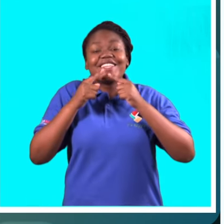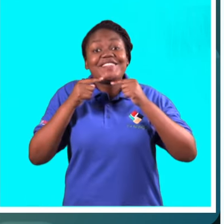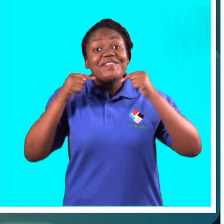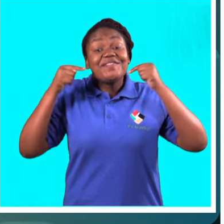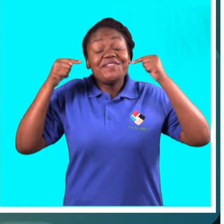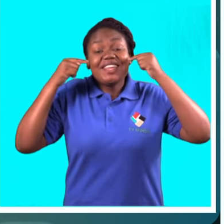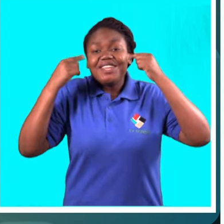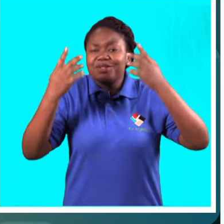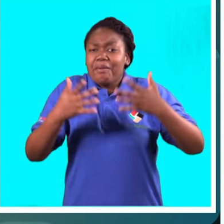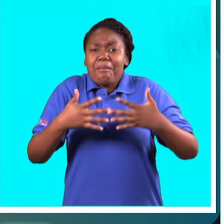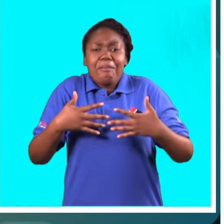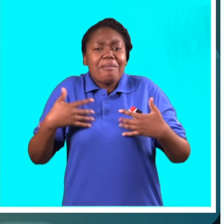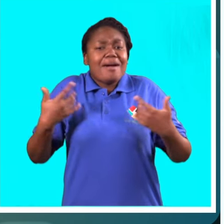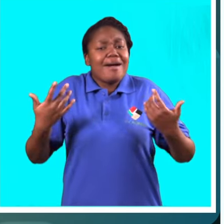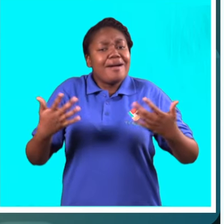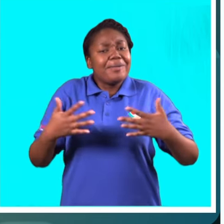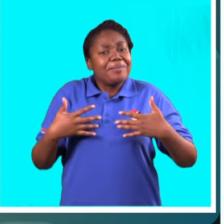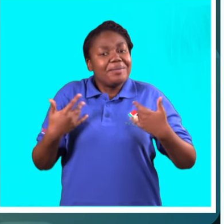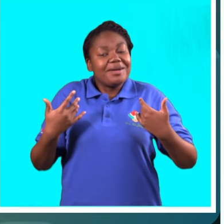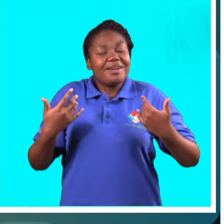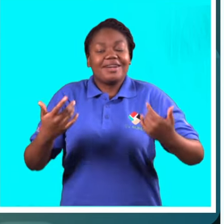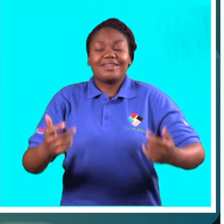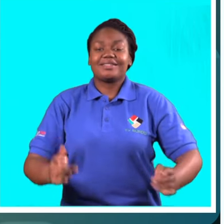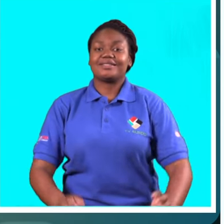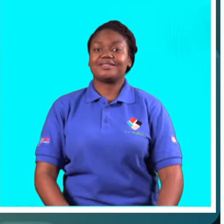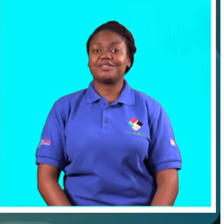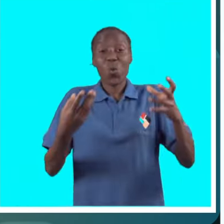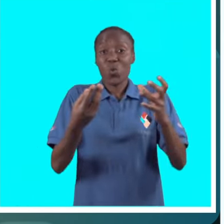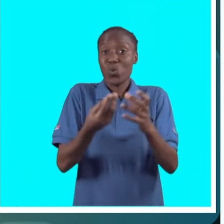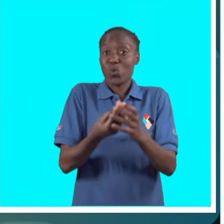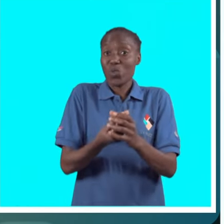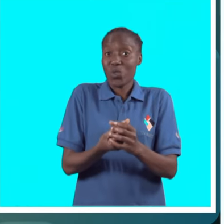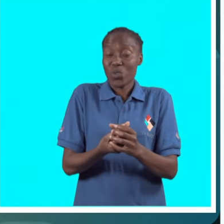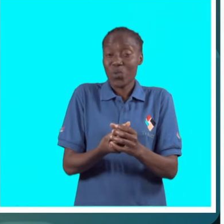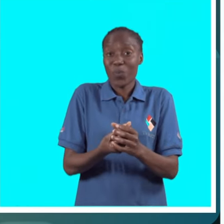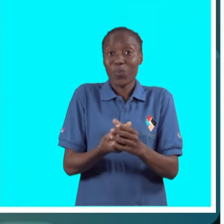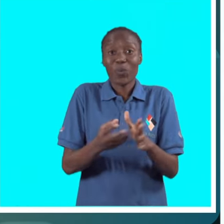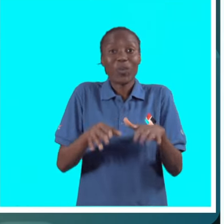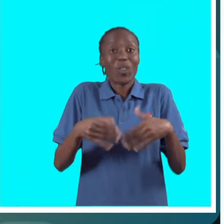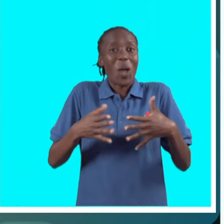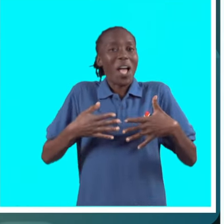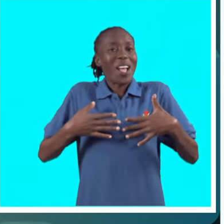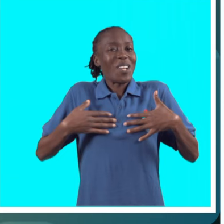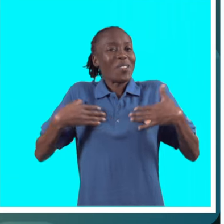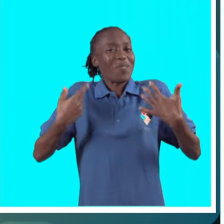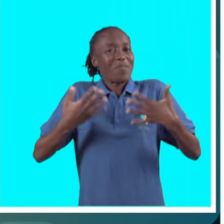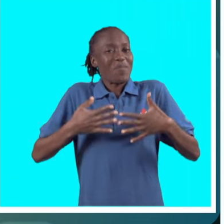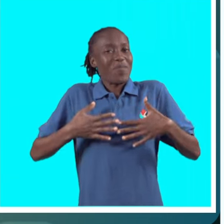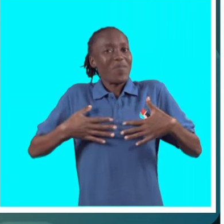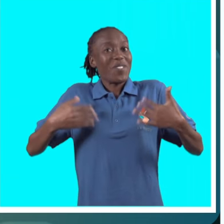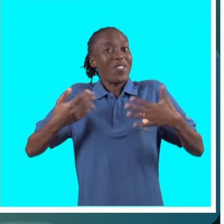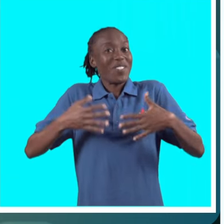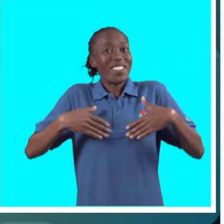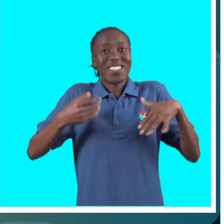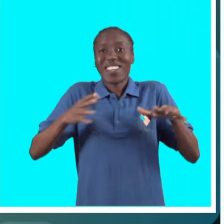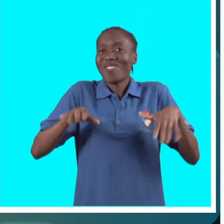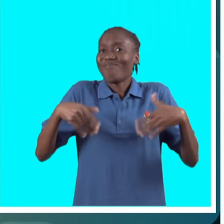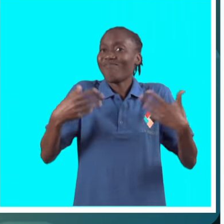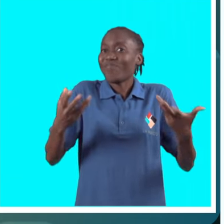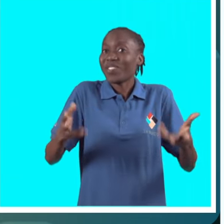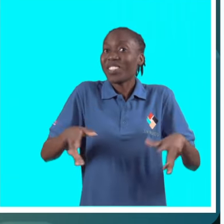praticantes bastante emocionados. É um conjunto de emoção